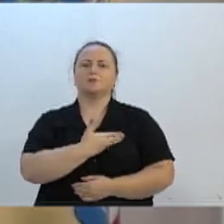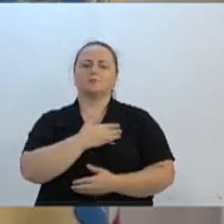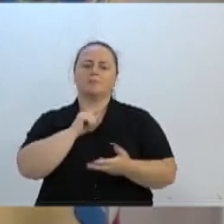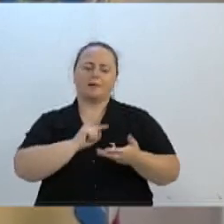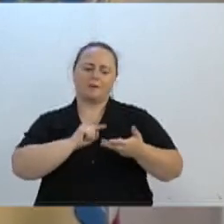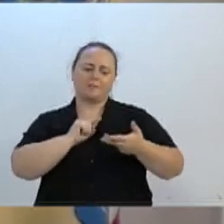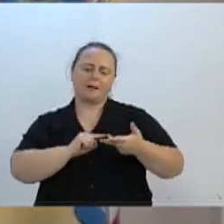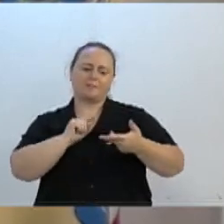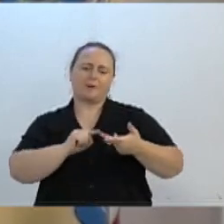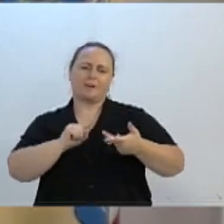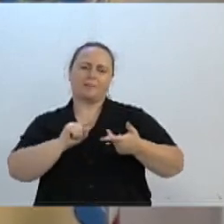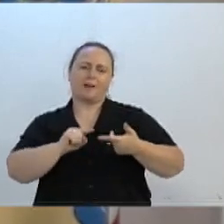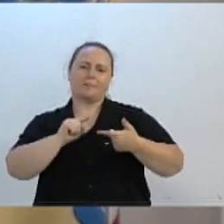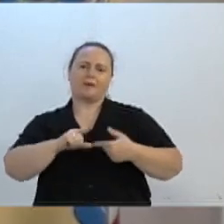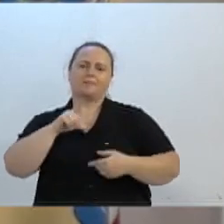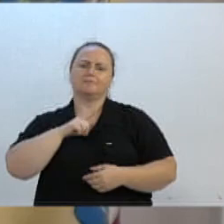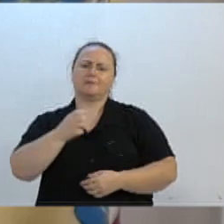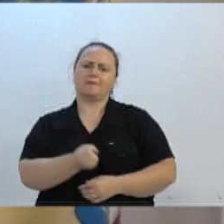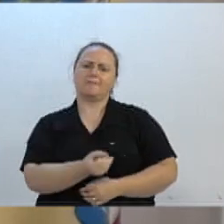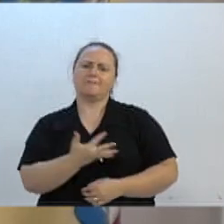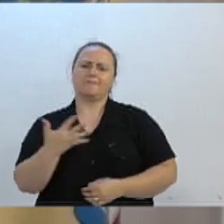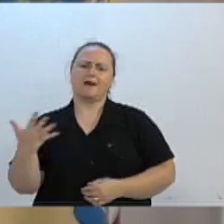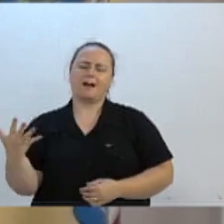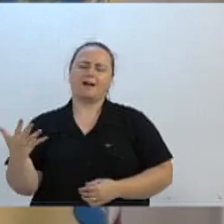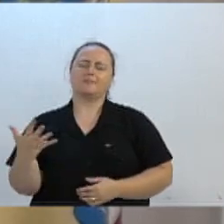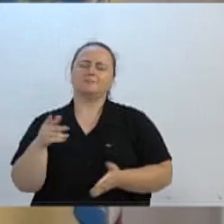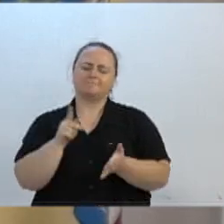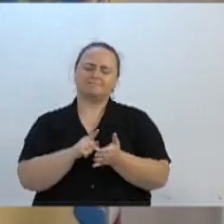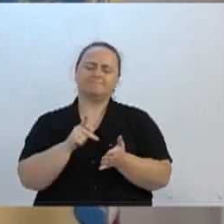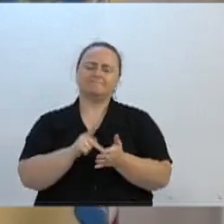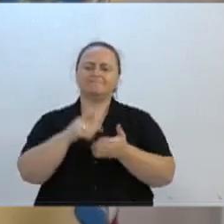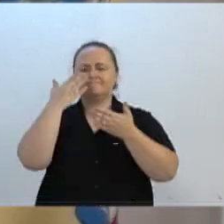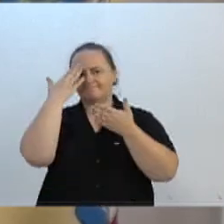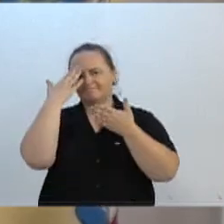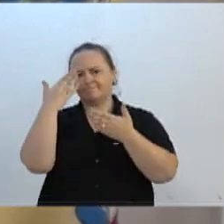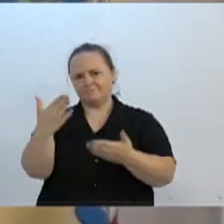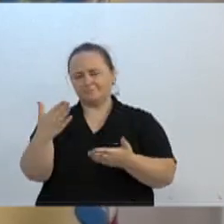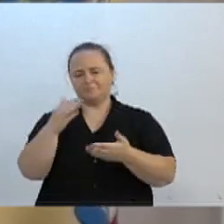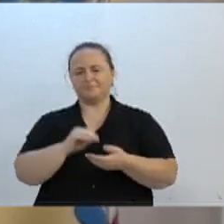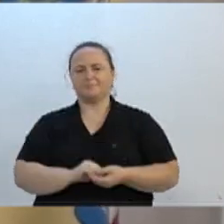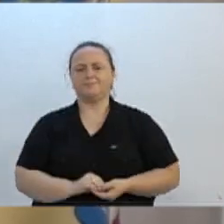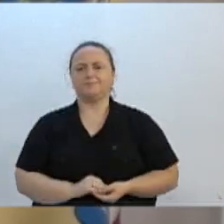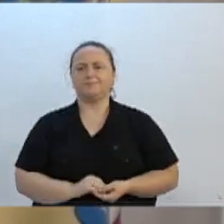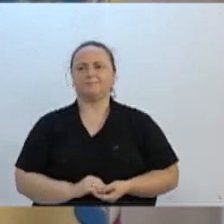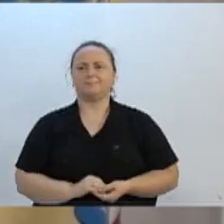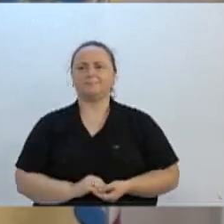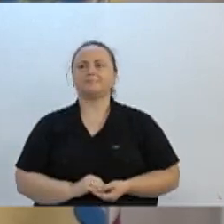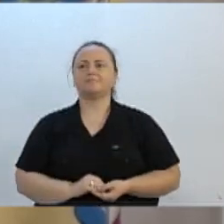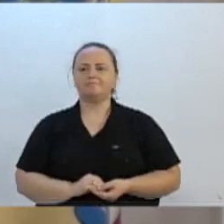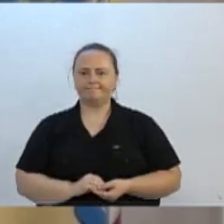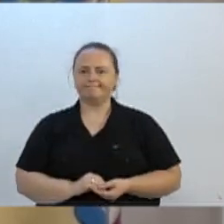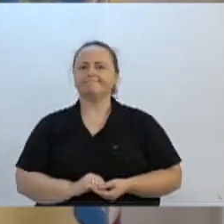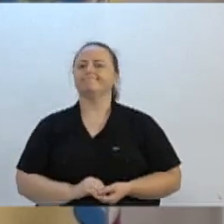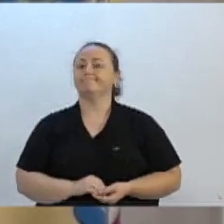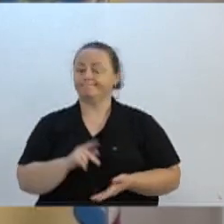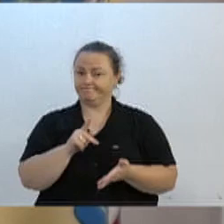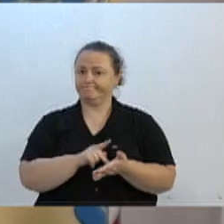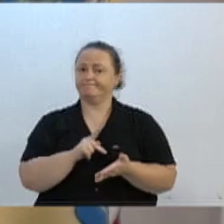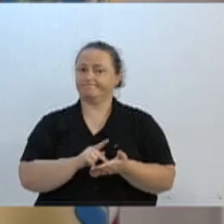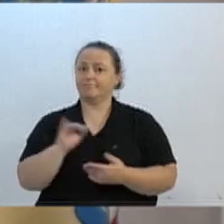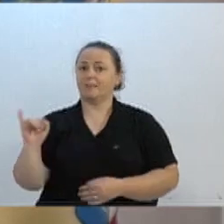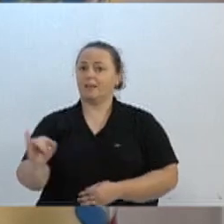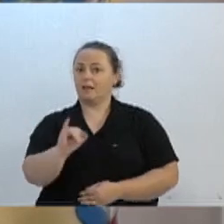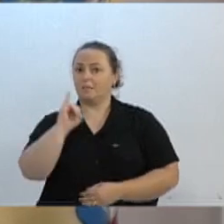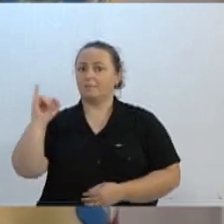Juliane, o Daniel, o Erledio, o Natalier e a Tainara. Vocês foram muito importantes nessa nossa